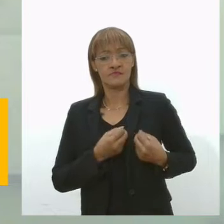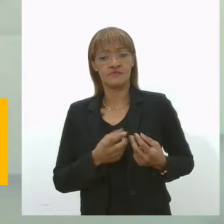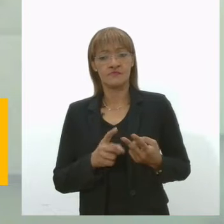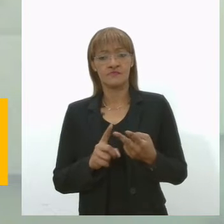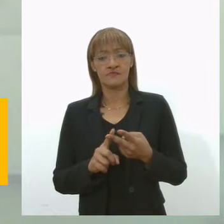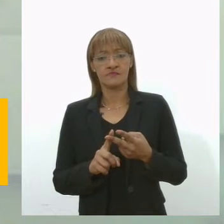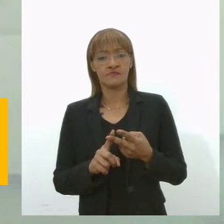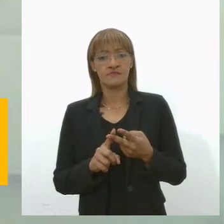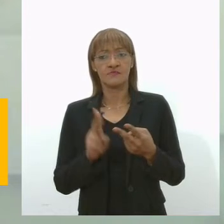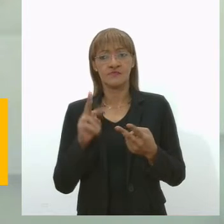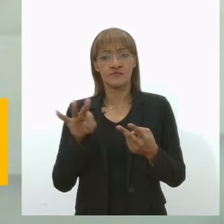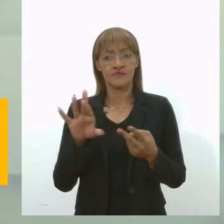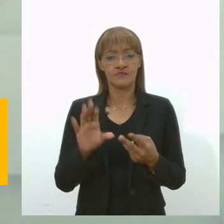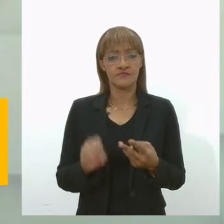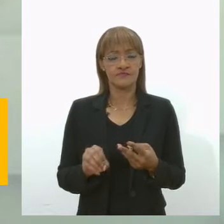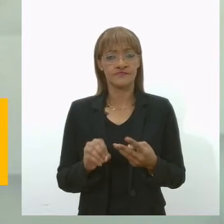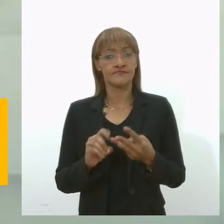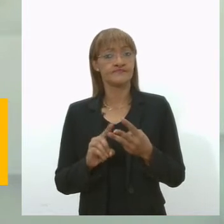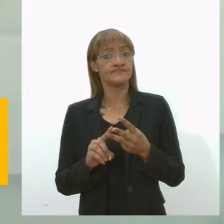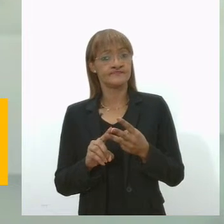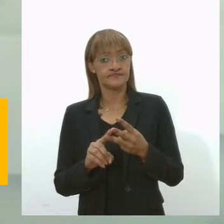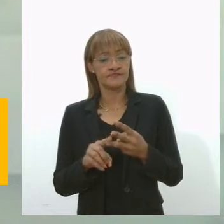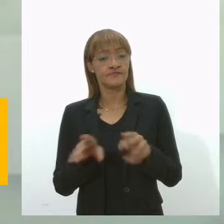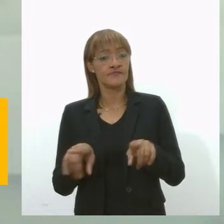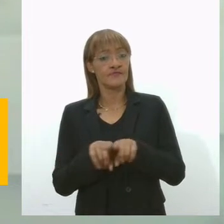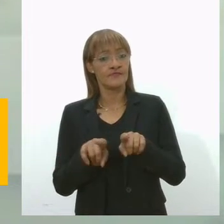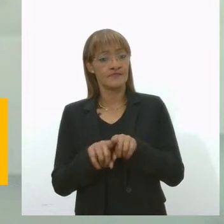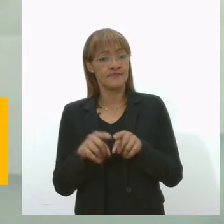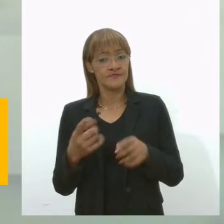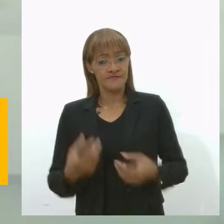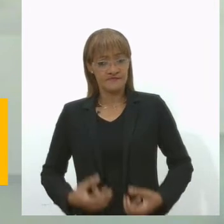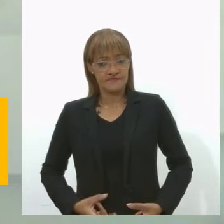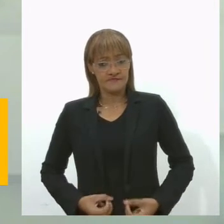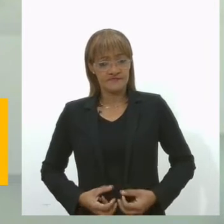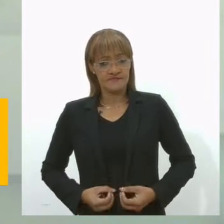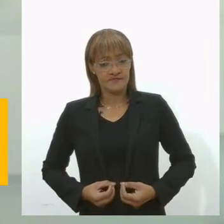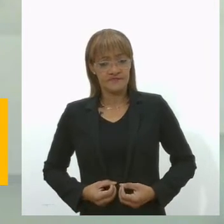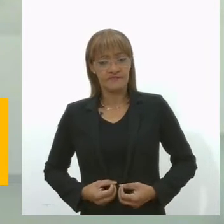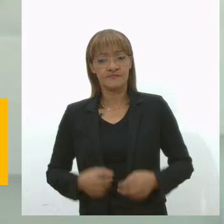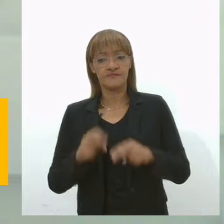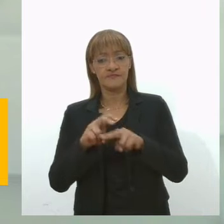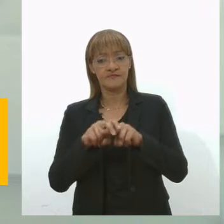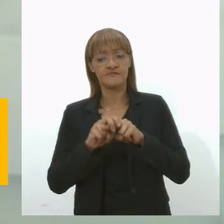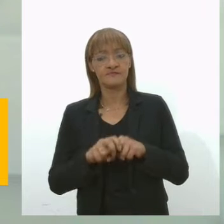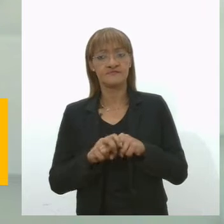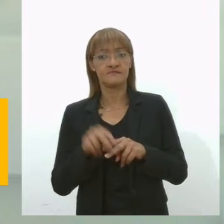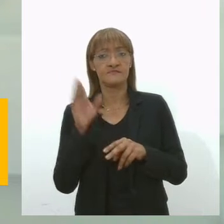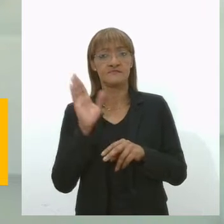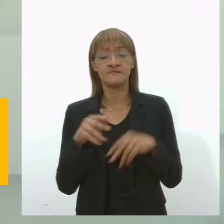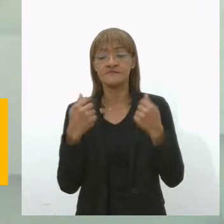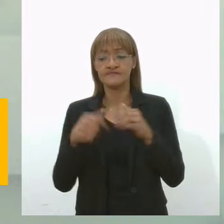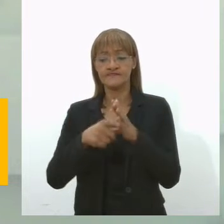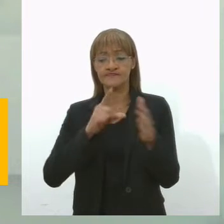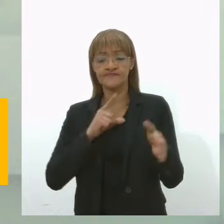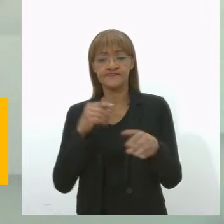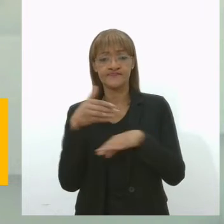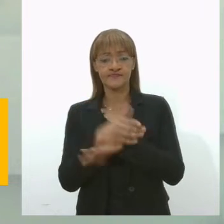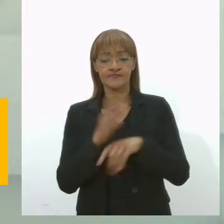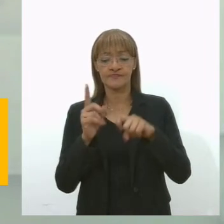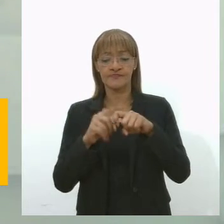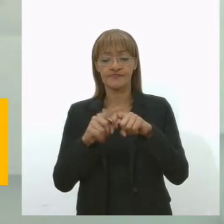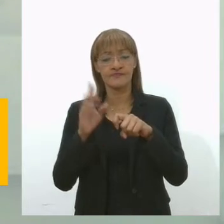Então, tá aí o recado para as pessoas. As pessoas devem procurar o médico. O Campanha Júlio Verde tá aí para trazer essas